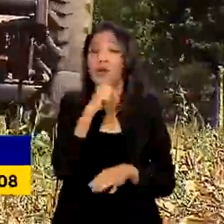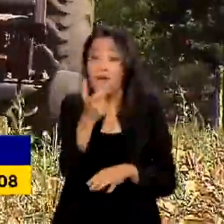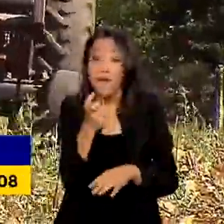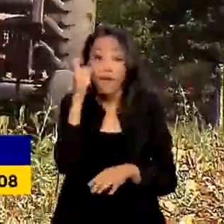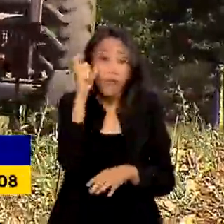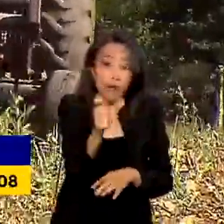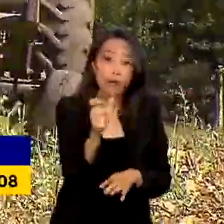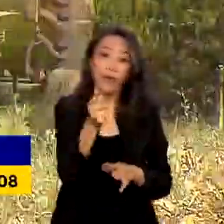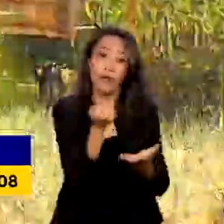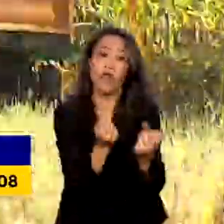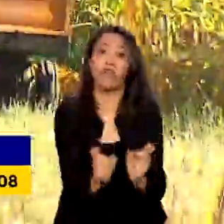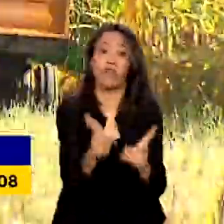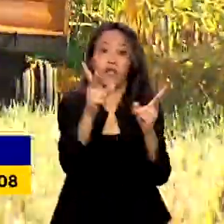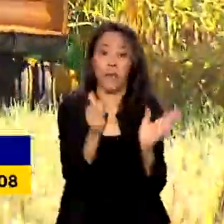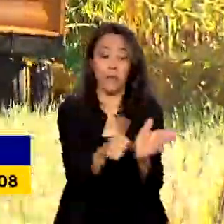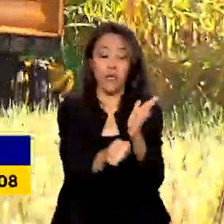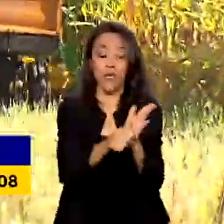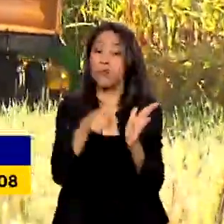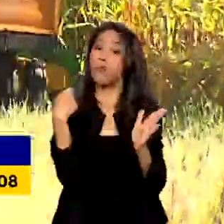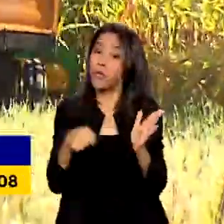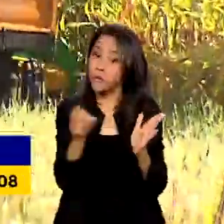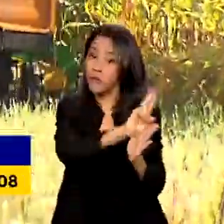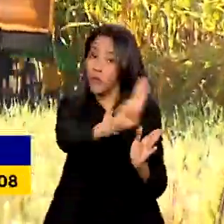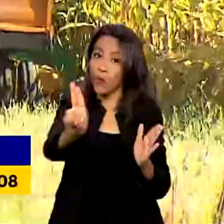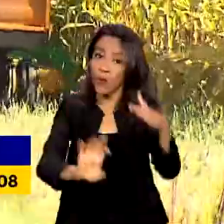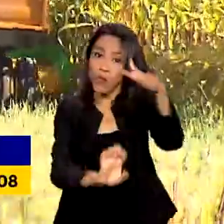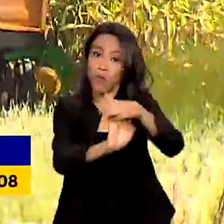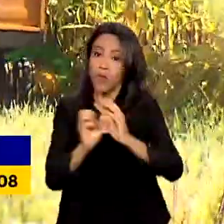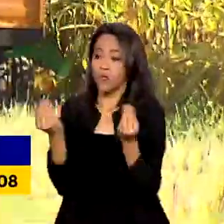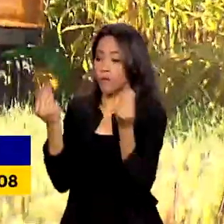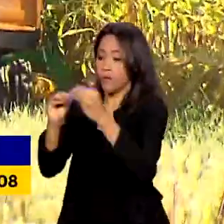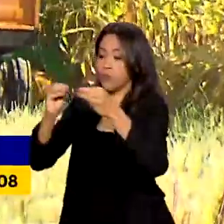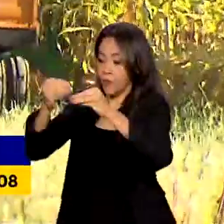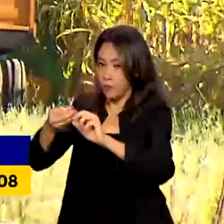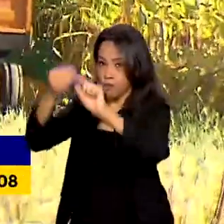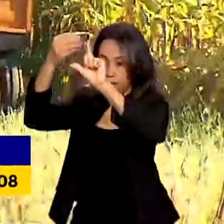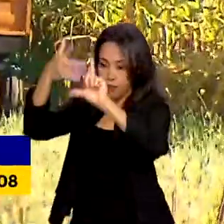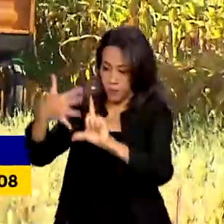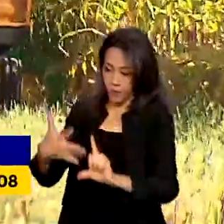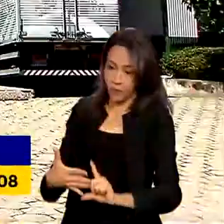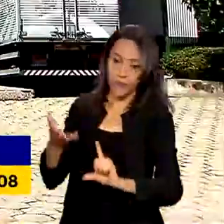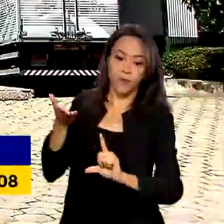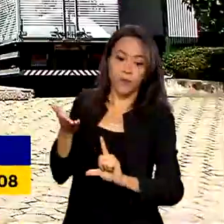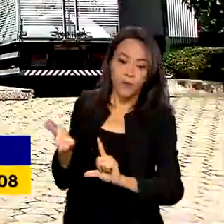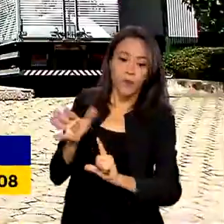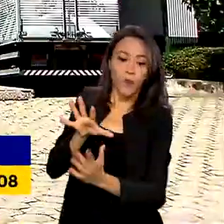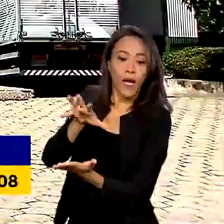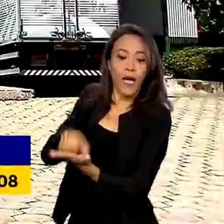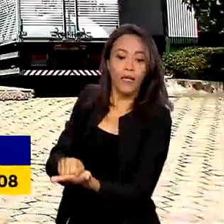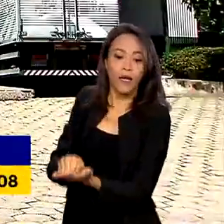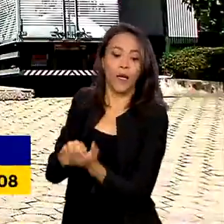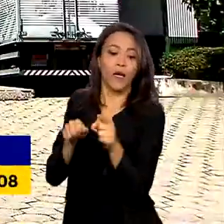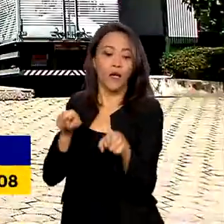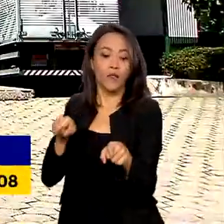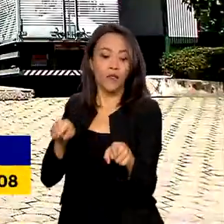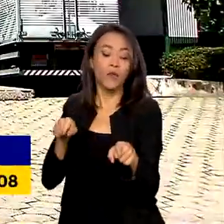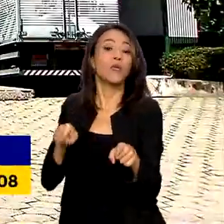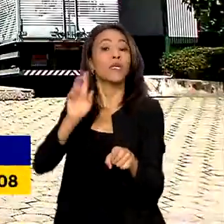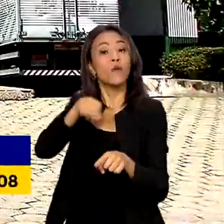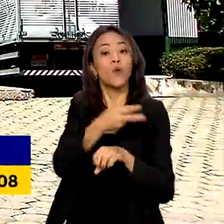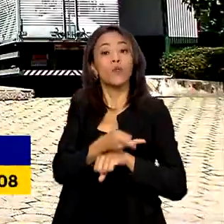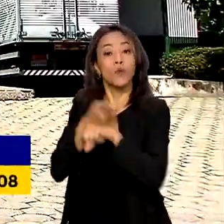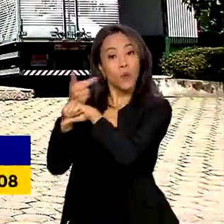milho devem estar no Sistema de Cadastro Nacional de Produtores Rurais, o SICAM, e procurar a regional da Conab